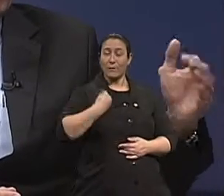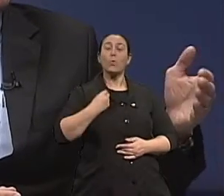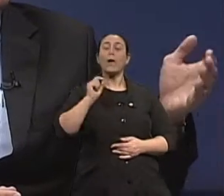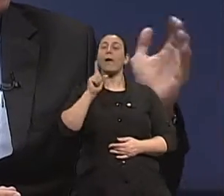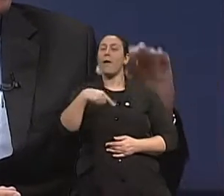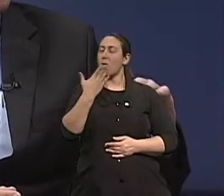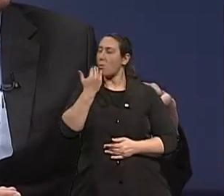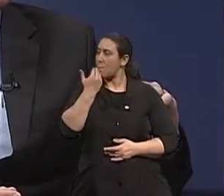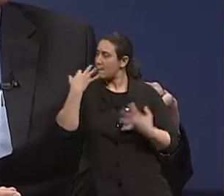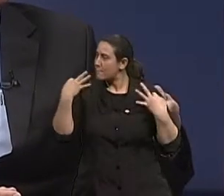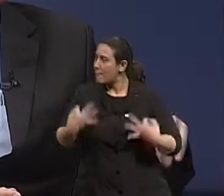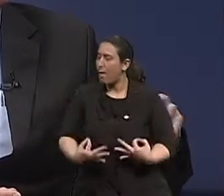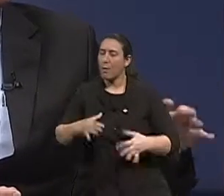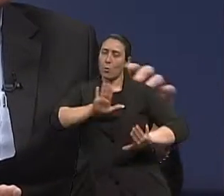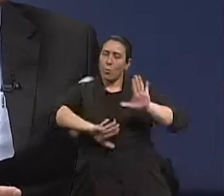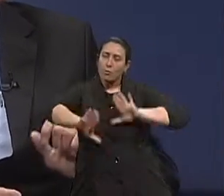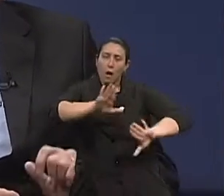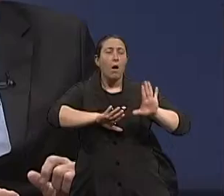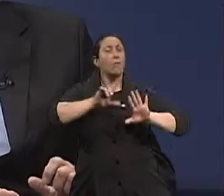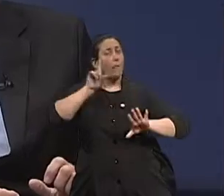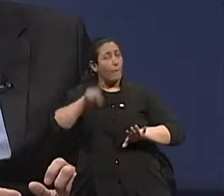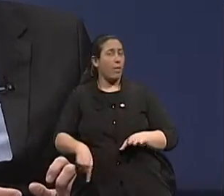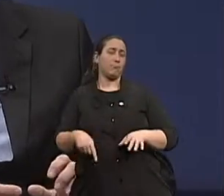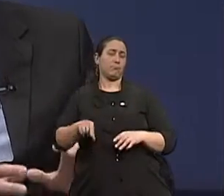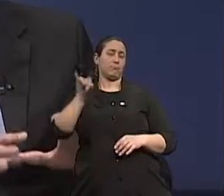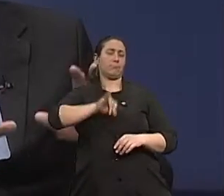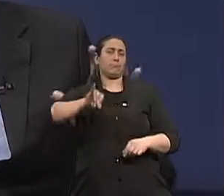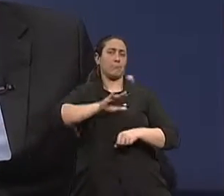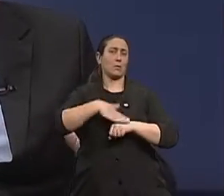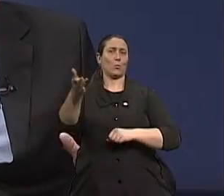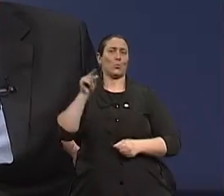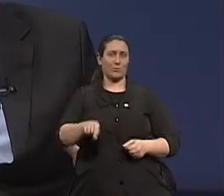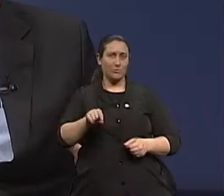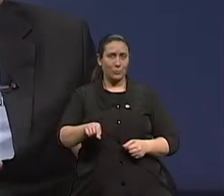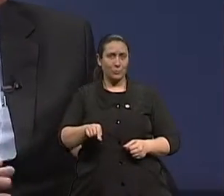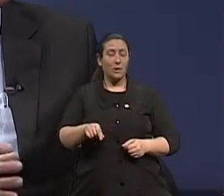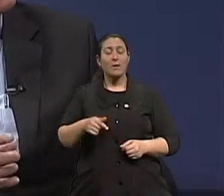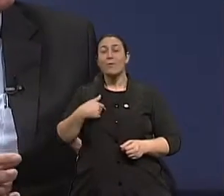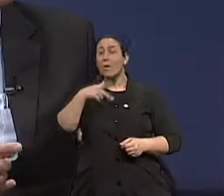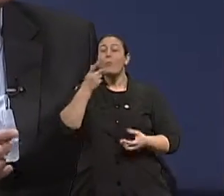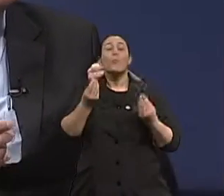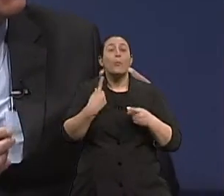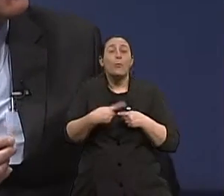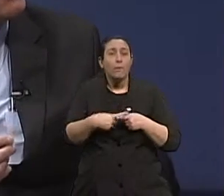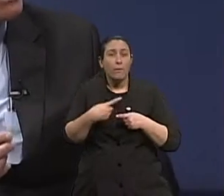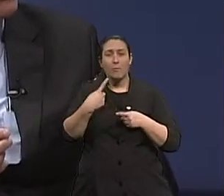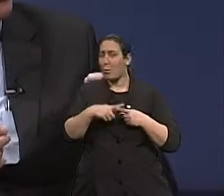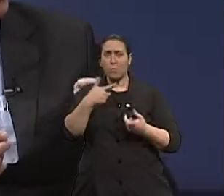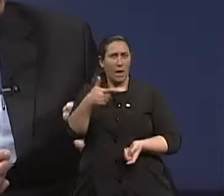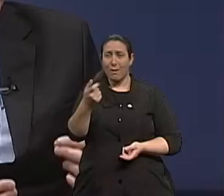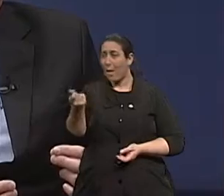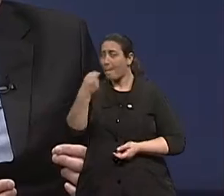correta, balanceada e o programa regular de exercício. Genericamente falando, não tem nenhum remédio